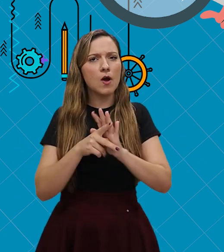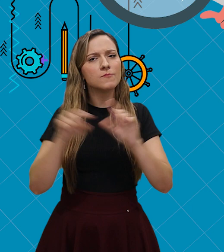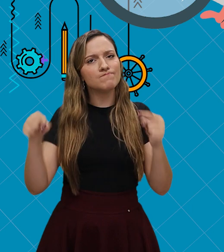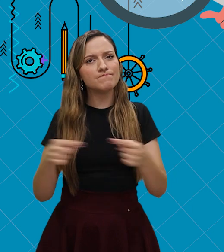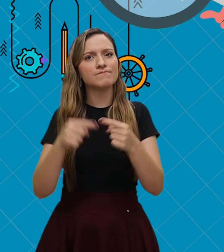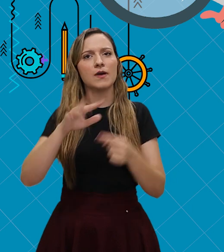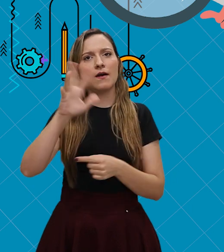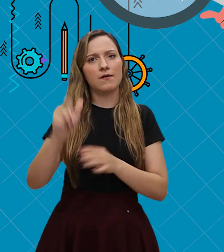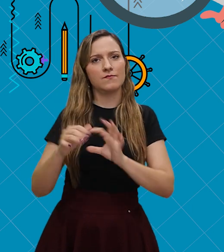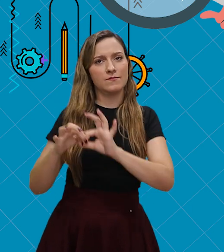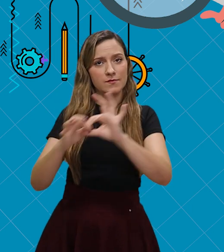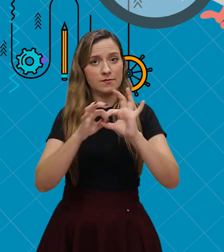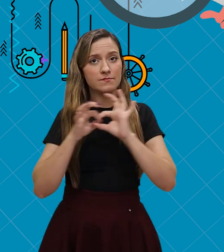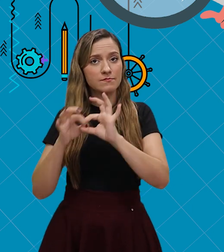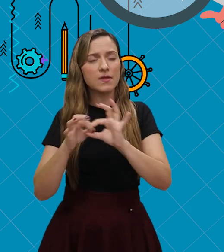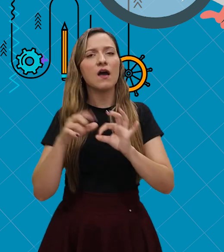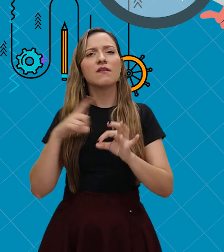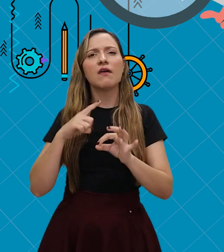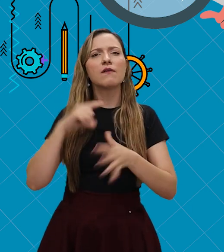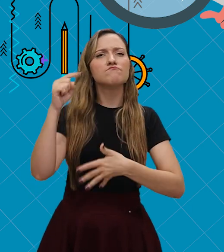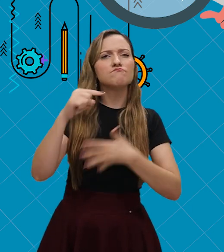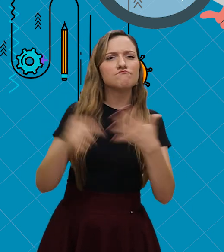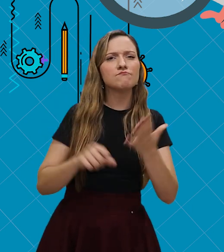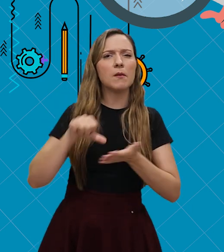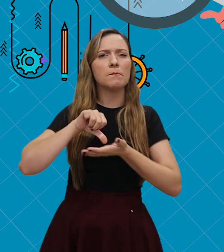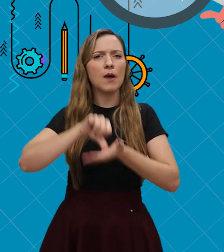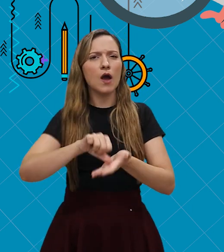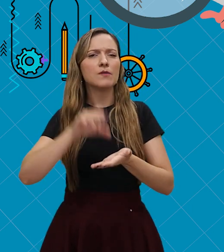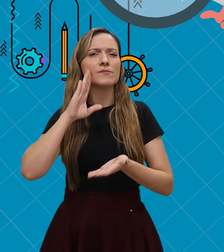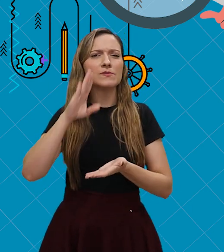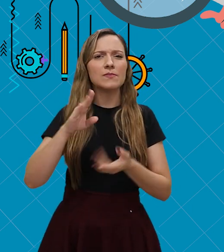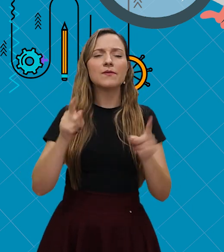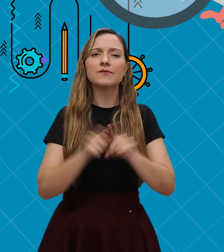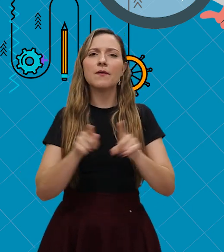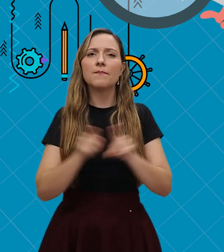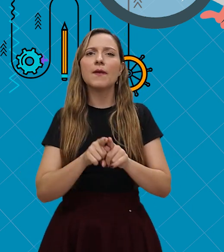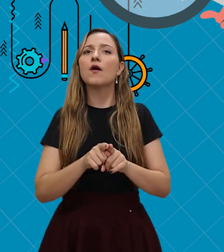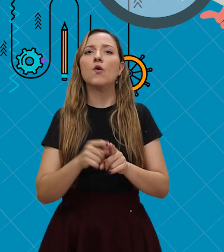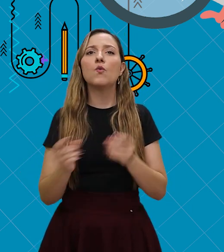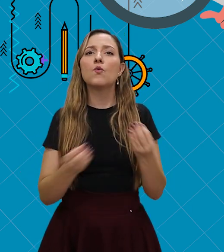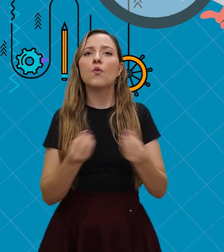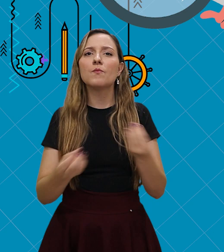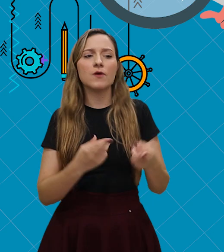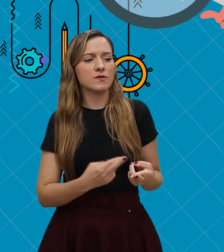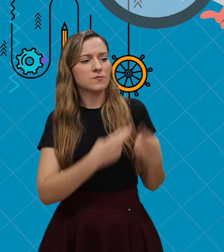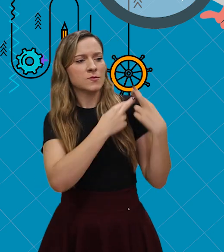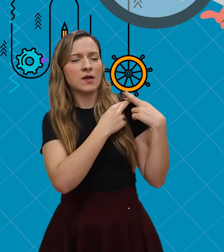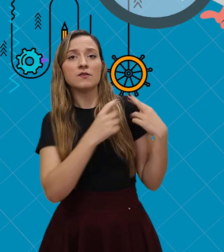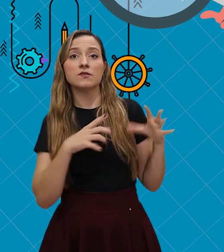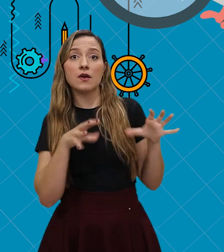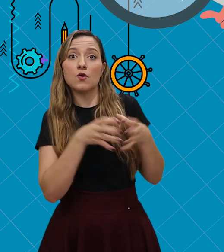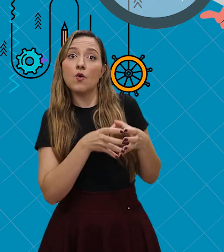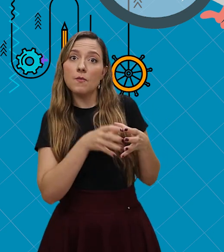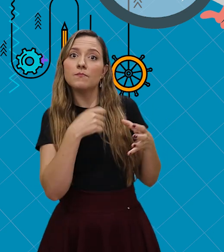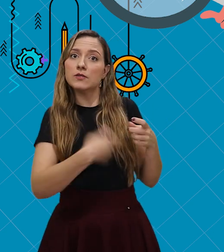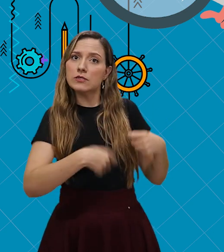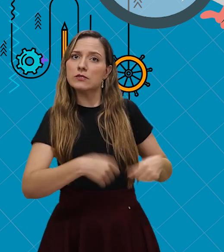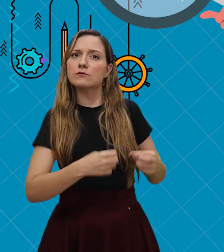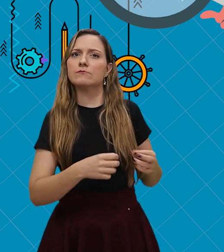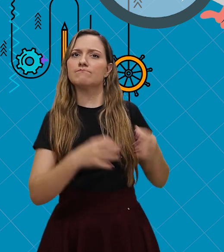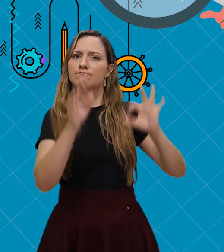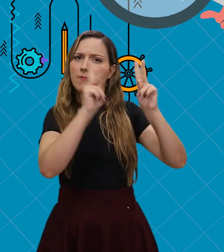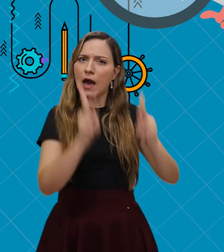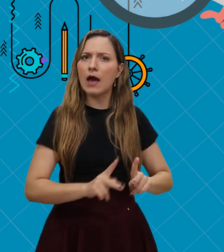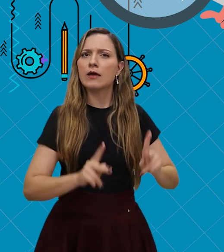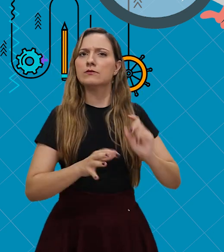Africana. Como seus órgãos principais, o papel do Conselho de Paz e Segurança, os